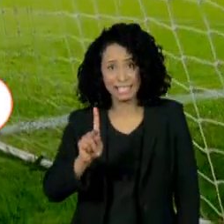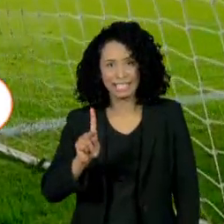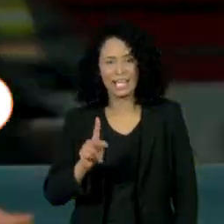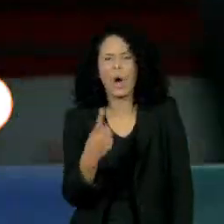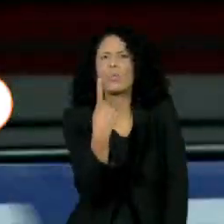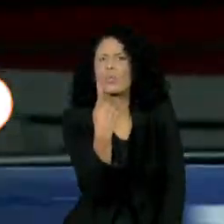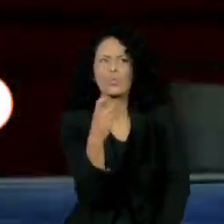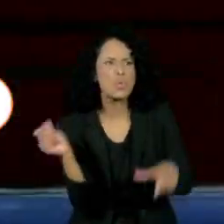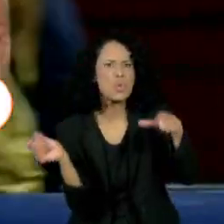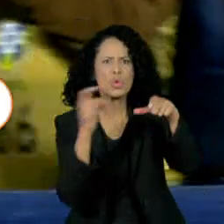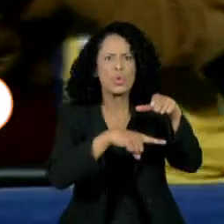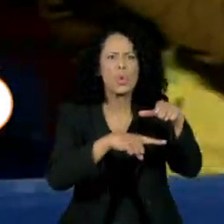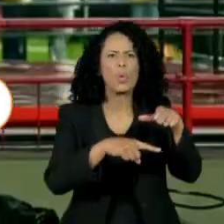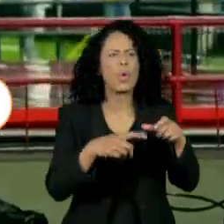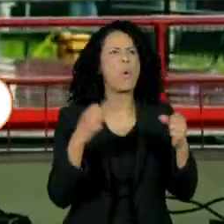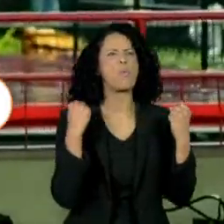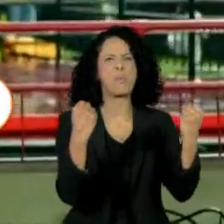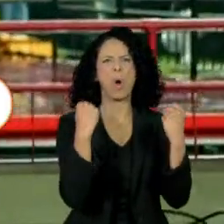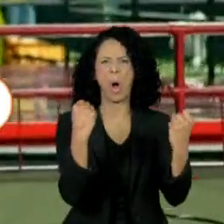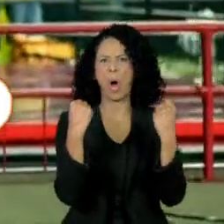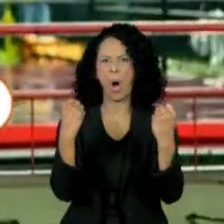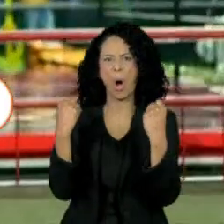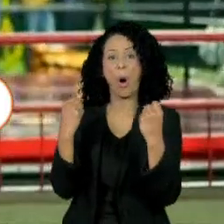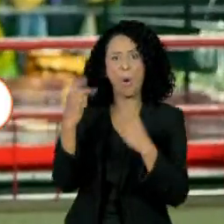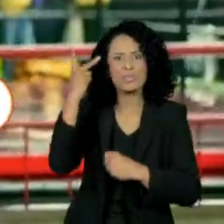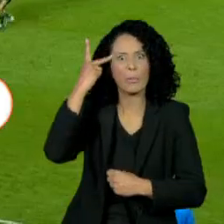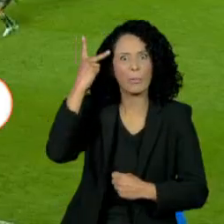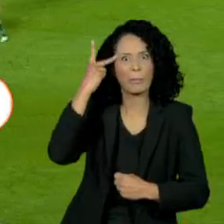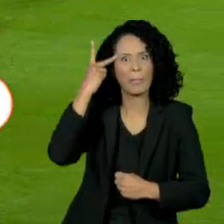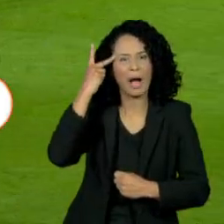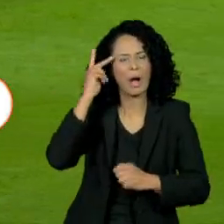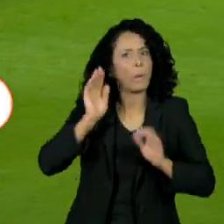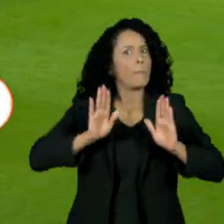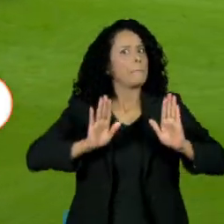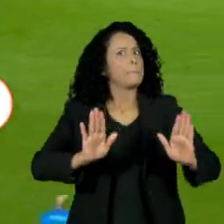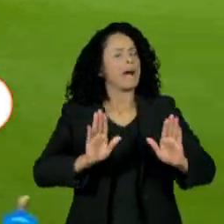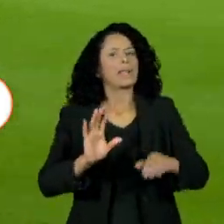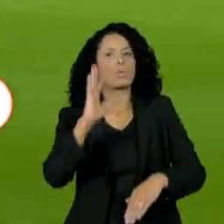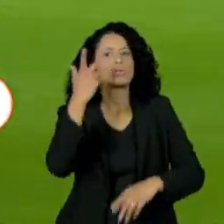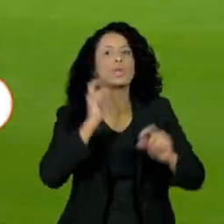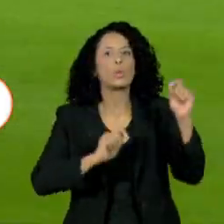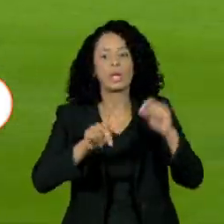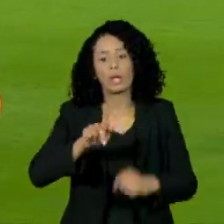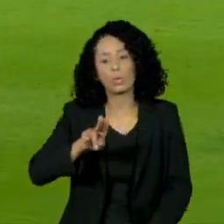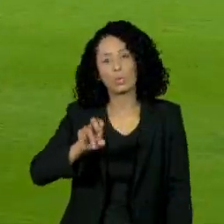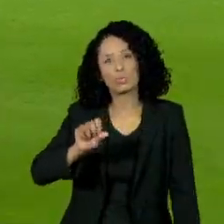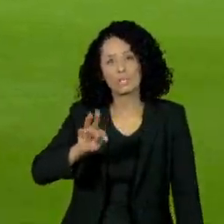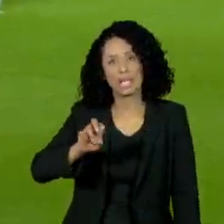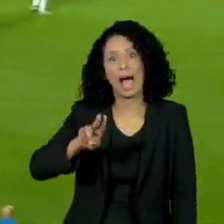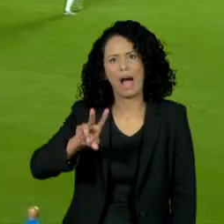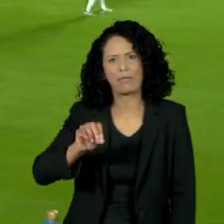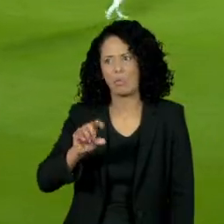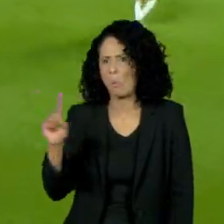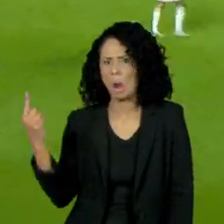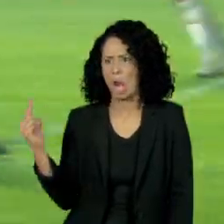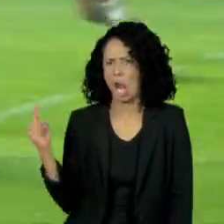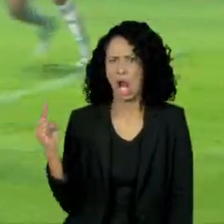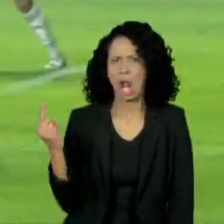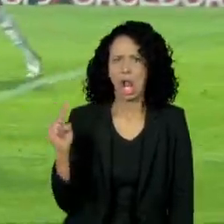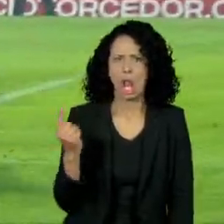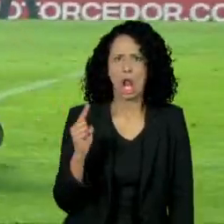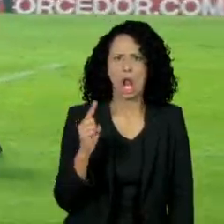clássico e garantia a vitória do São Paulo. Foi quando o Gustavo Gomes apareceu e, como se